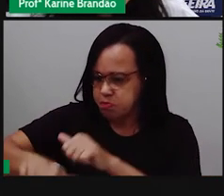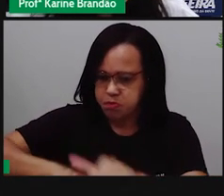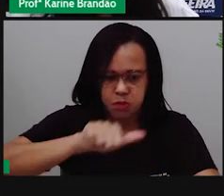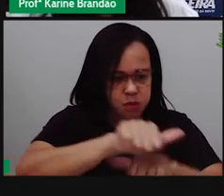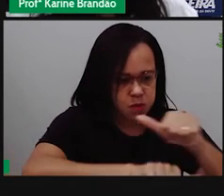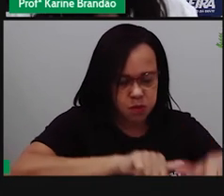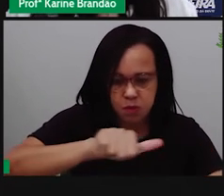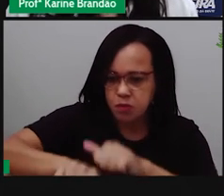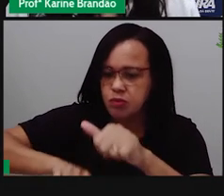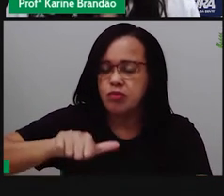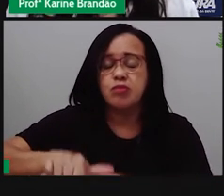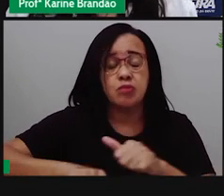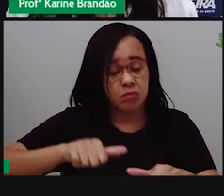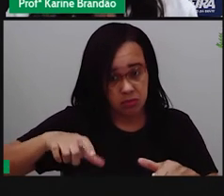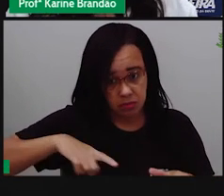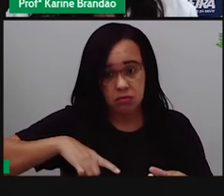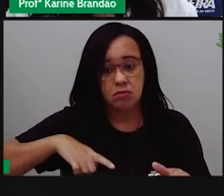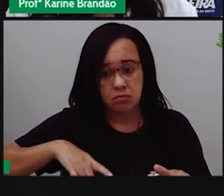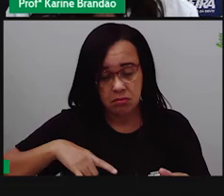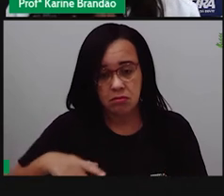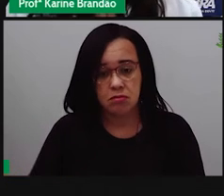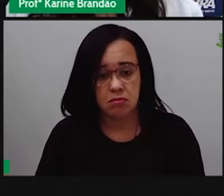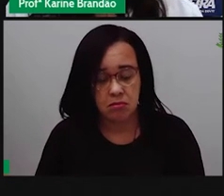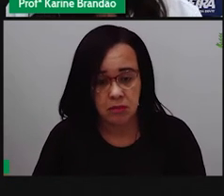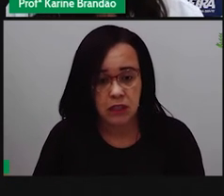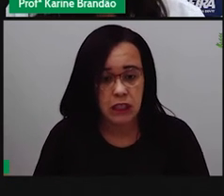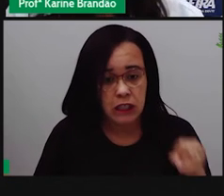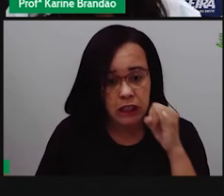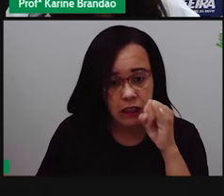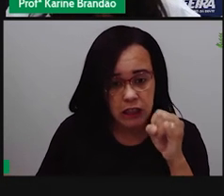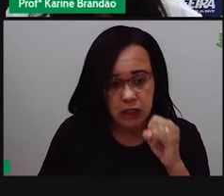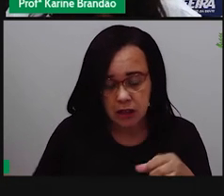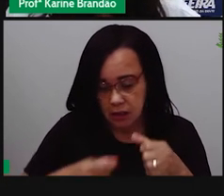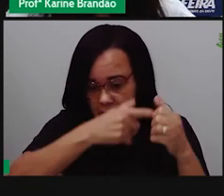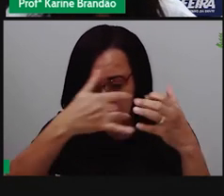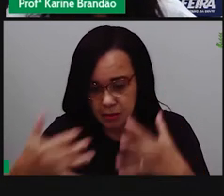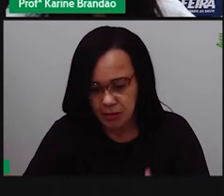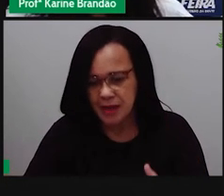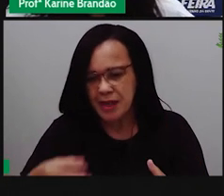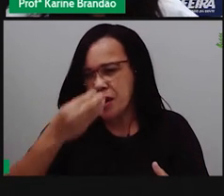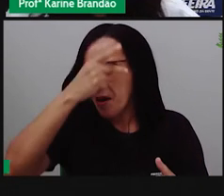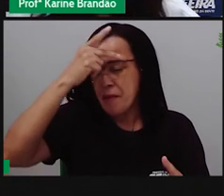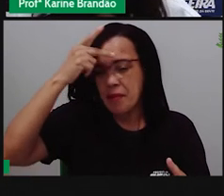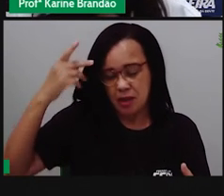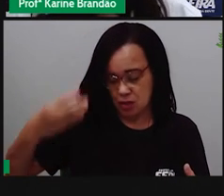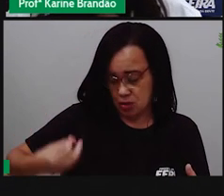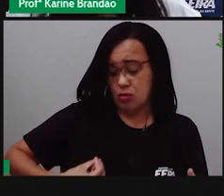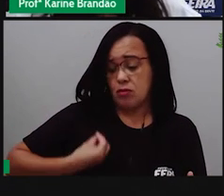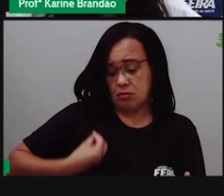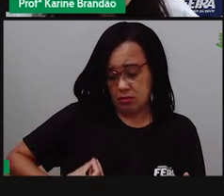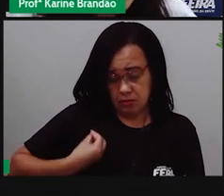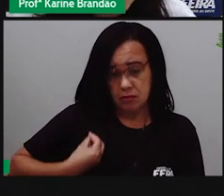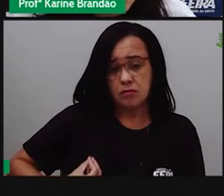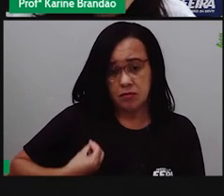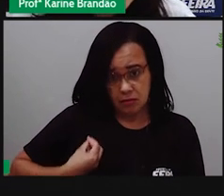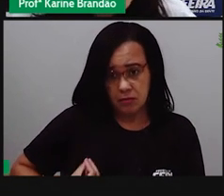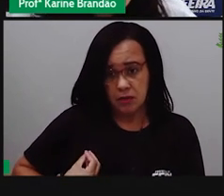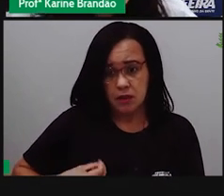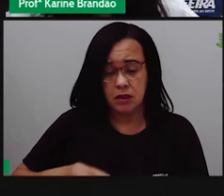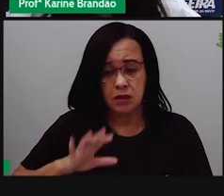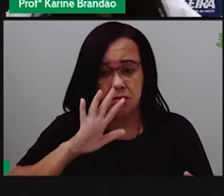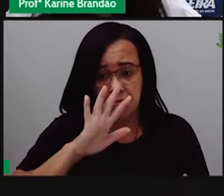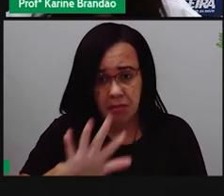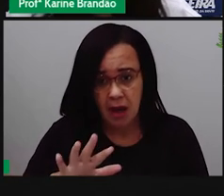diversidade ali também. Se a gente vai falar entre seres vivos, espécies diferentes, aí é que a diversidade, ela